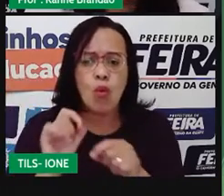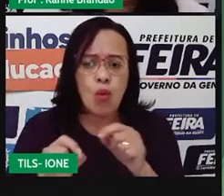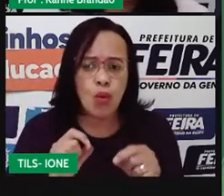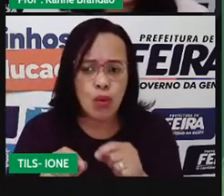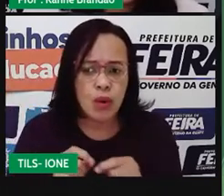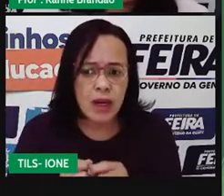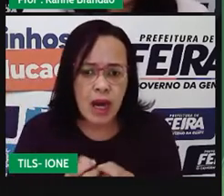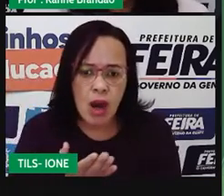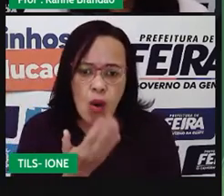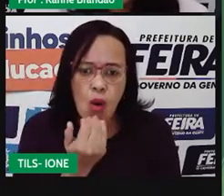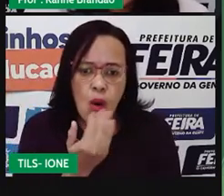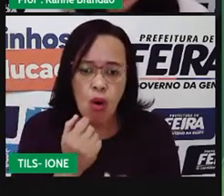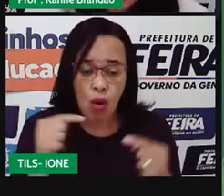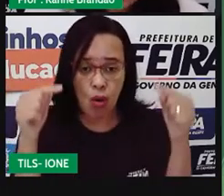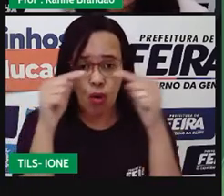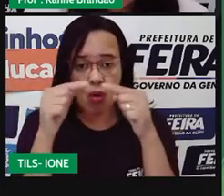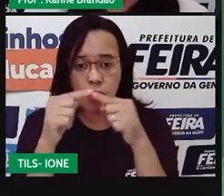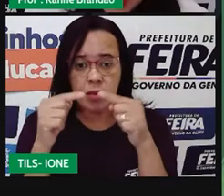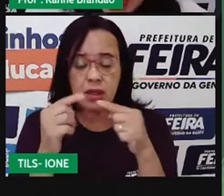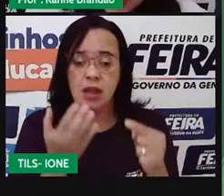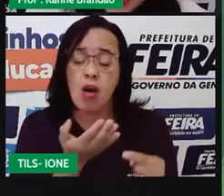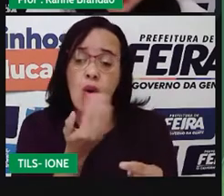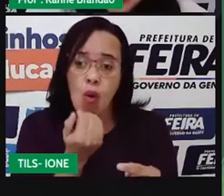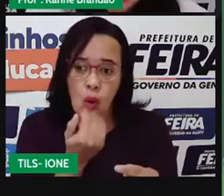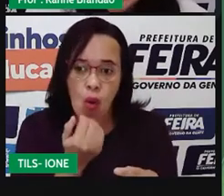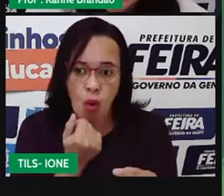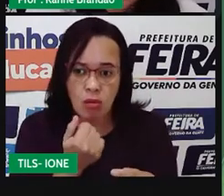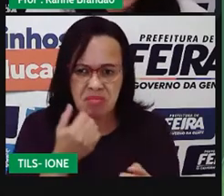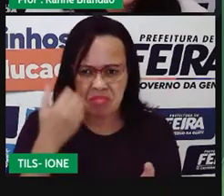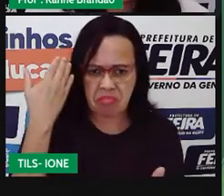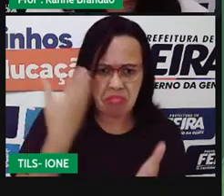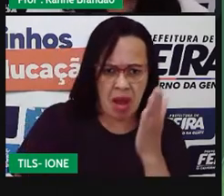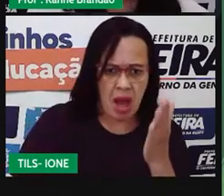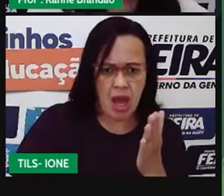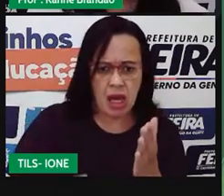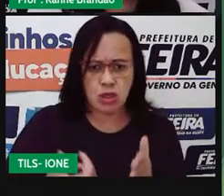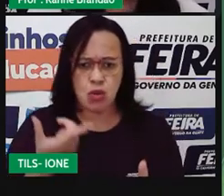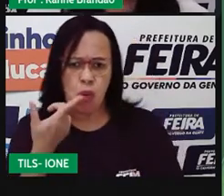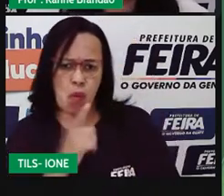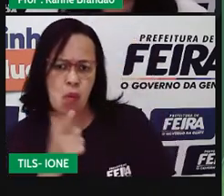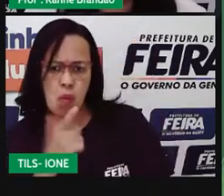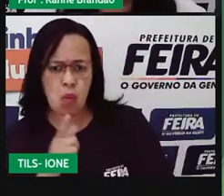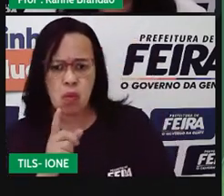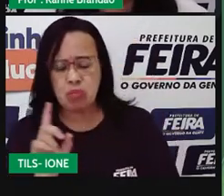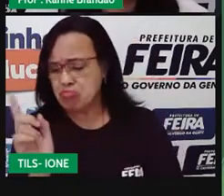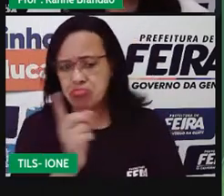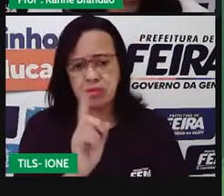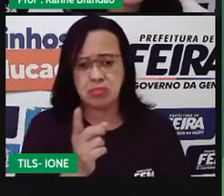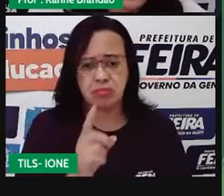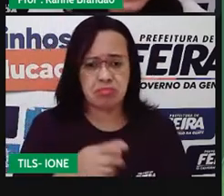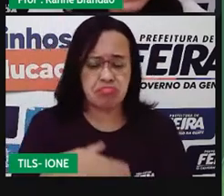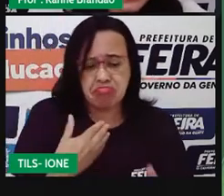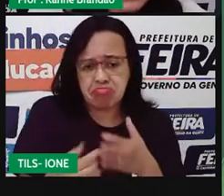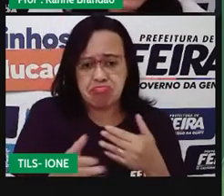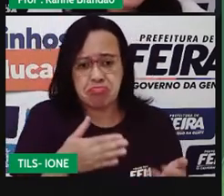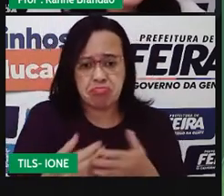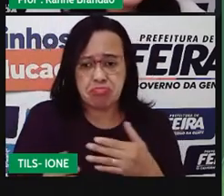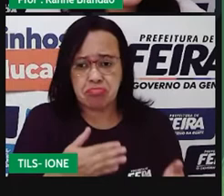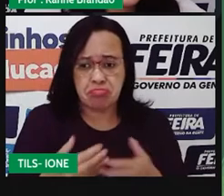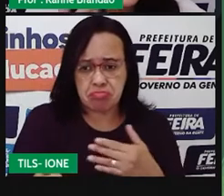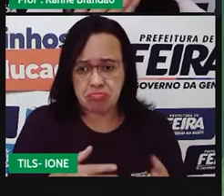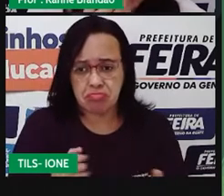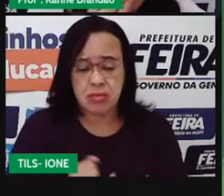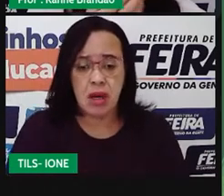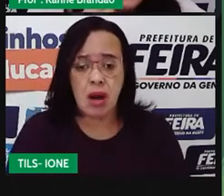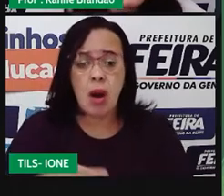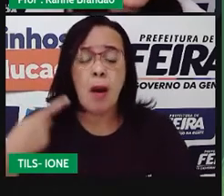mas também ele não tem ganhos. Certo? Nessa relação. E aí, a gente diz, então, o que é o comensalismo. Porque